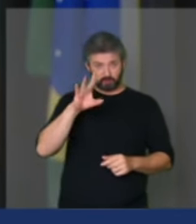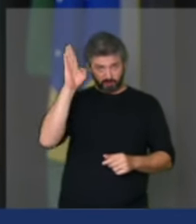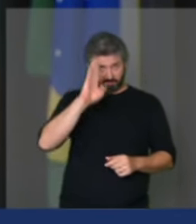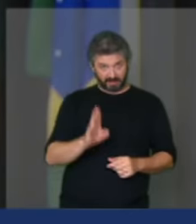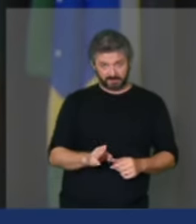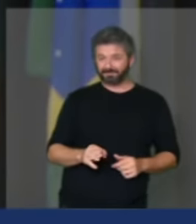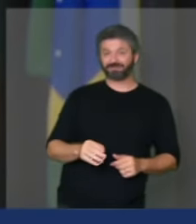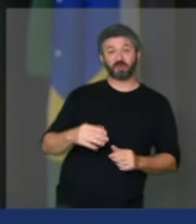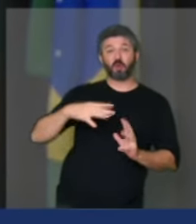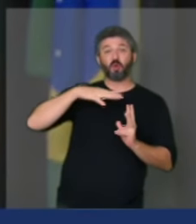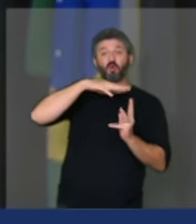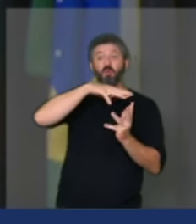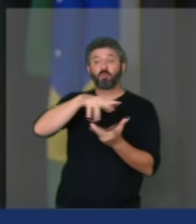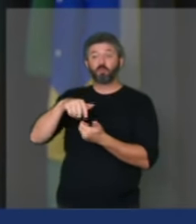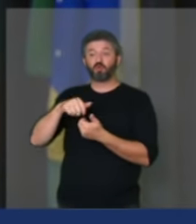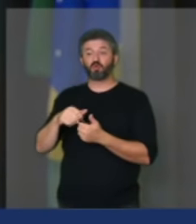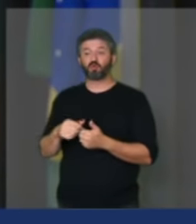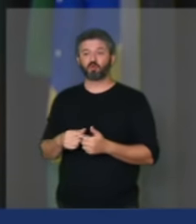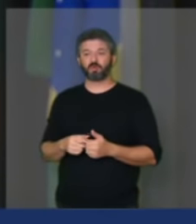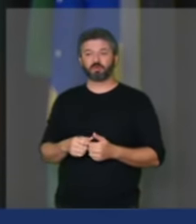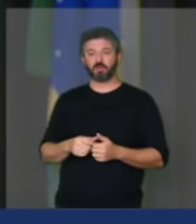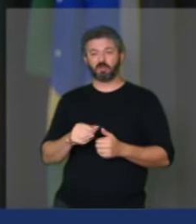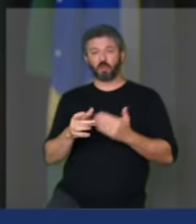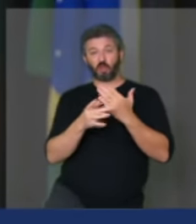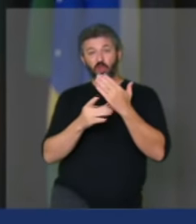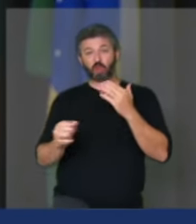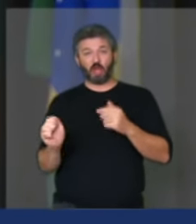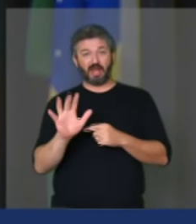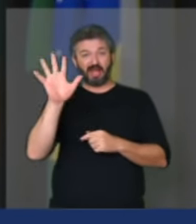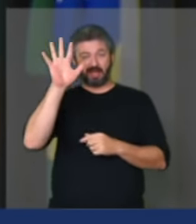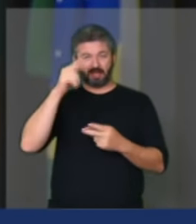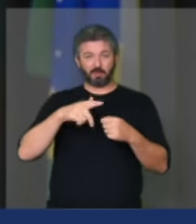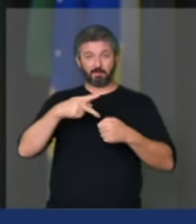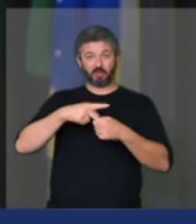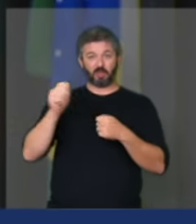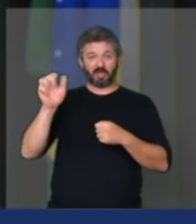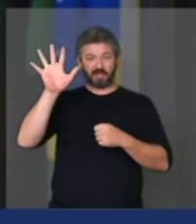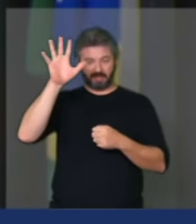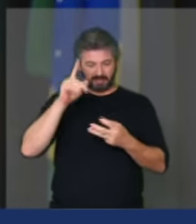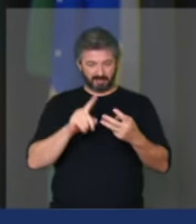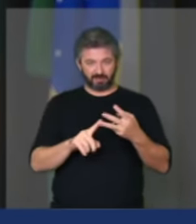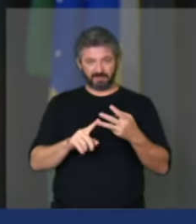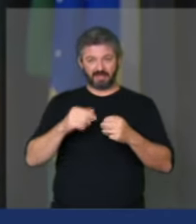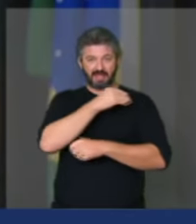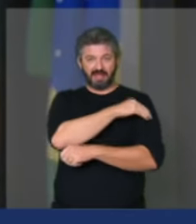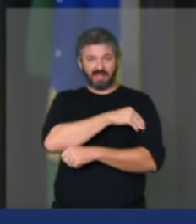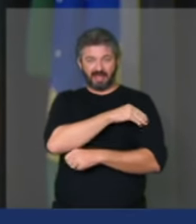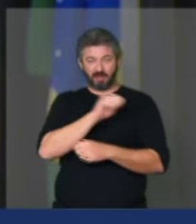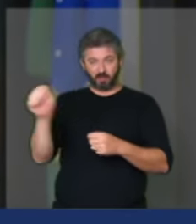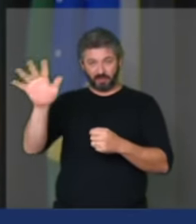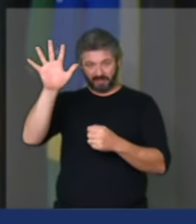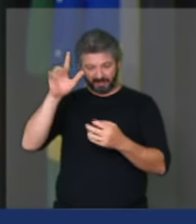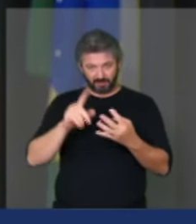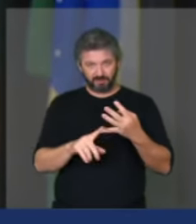é no mundo todo o dólar subindo petróleo subindo o etanol anidro subindo tudo subindo